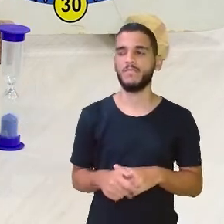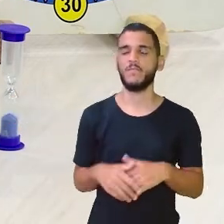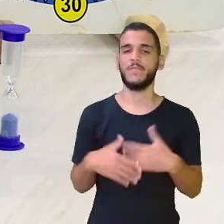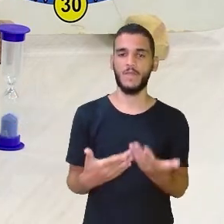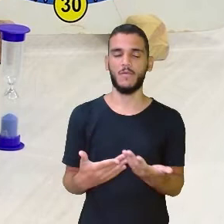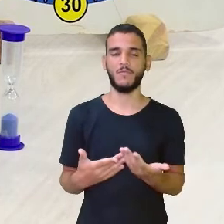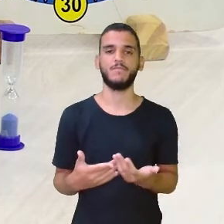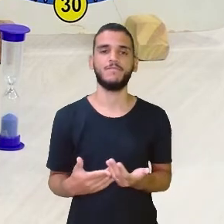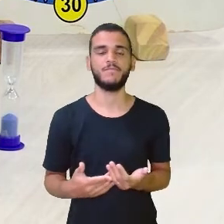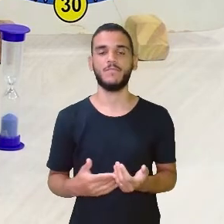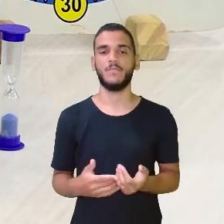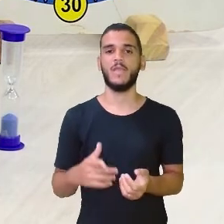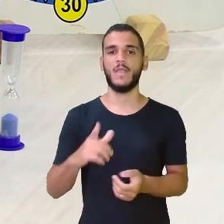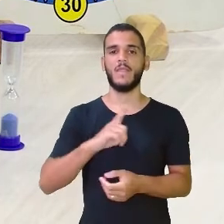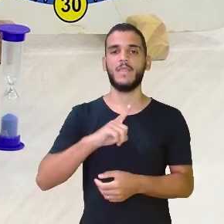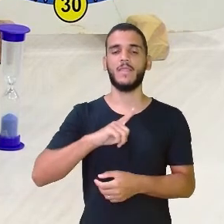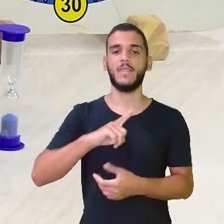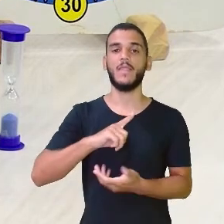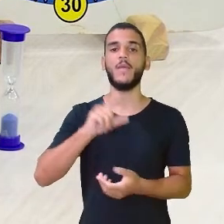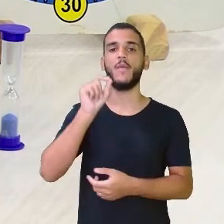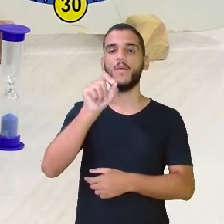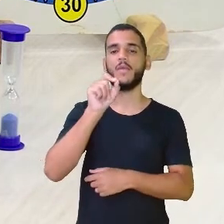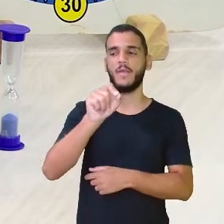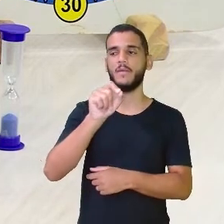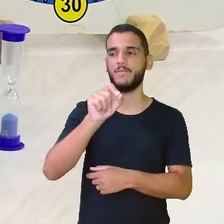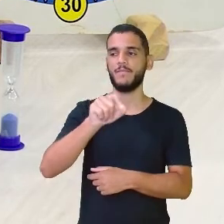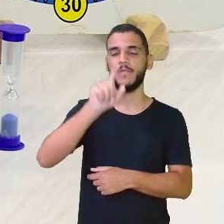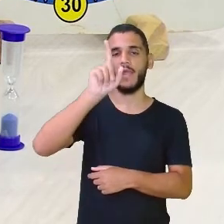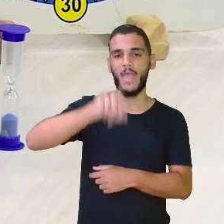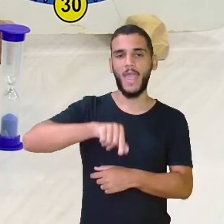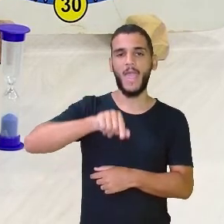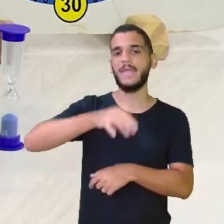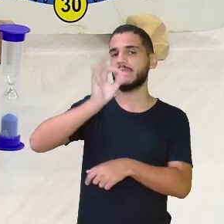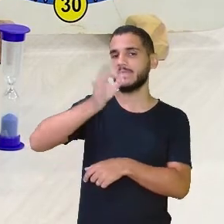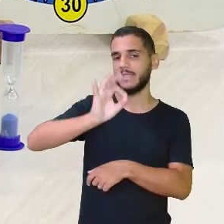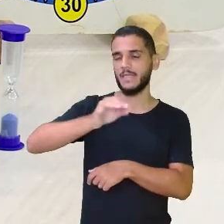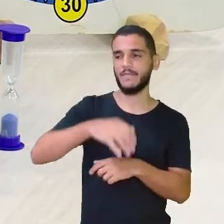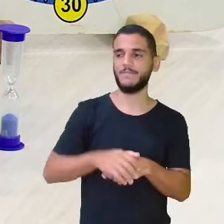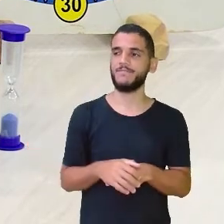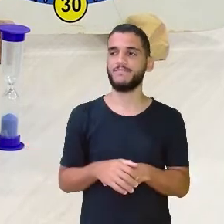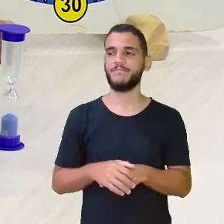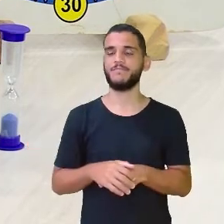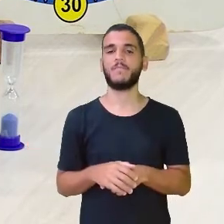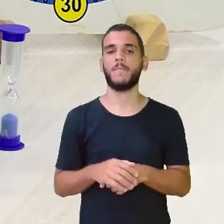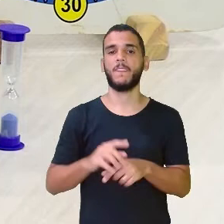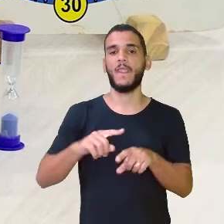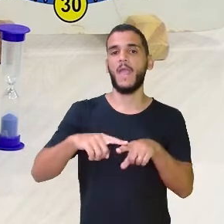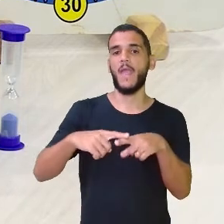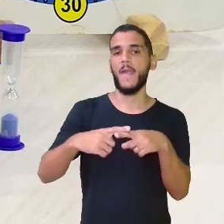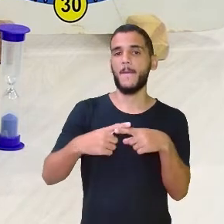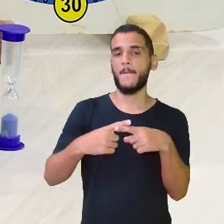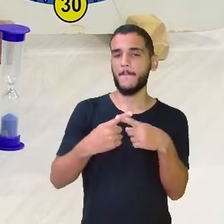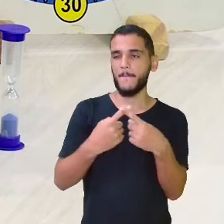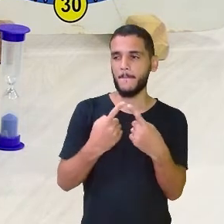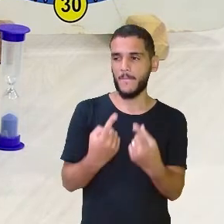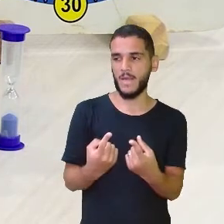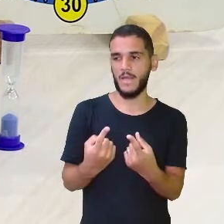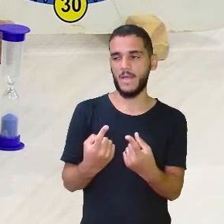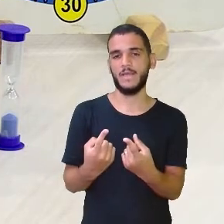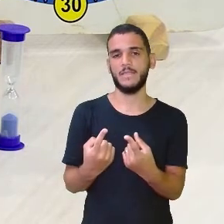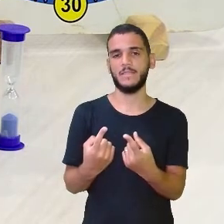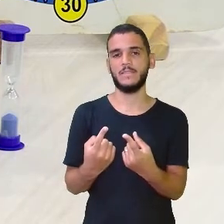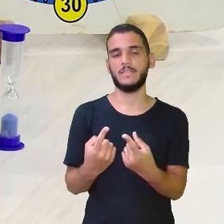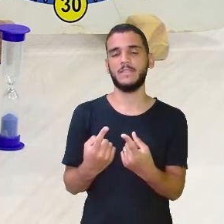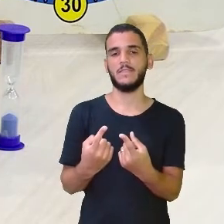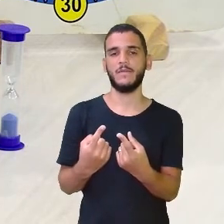Está aqui, ó. No 2. Então, é a hora exata. Porém, quando esse ponteiro faz uma volta